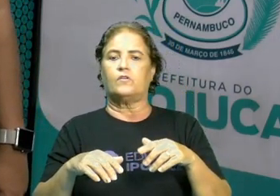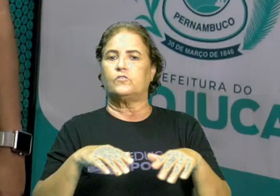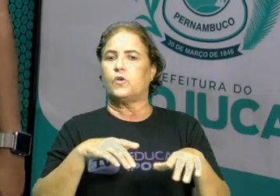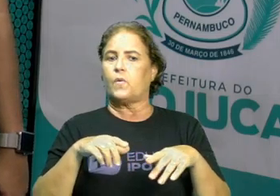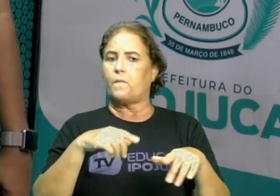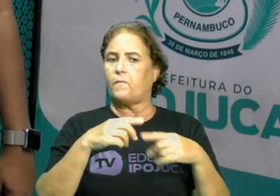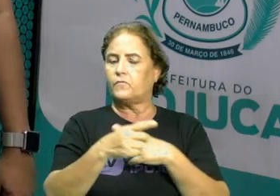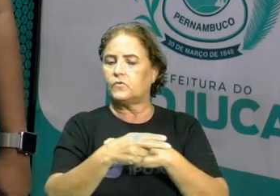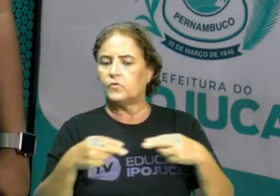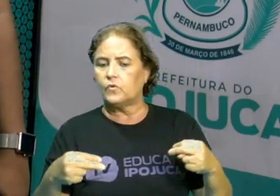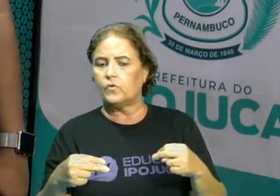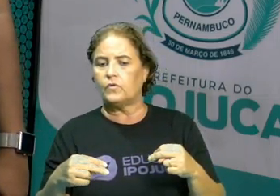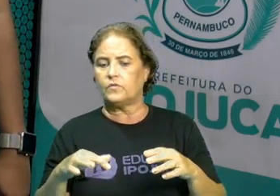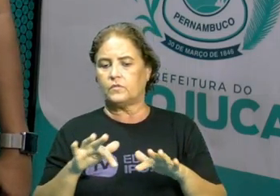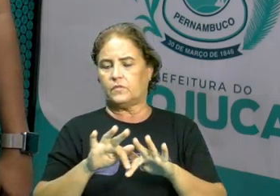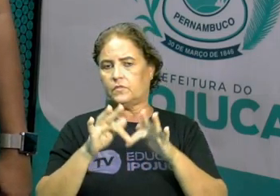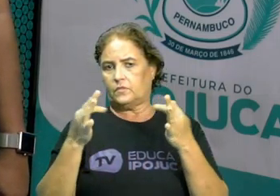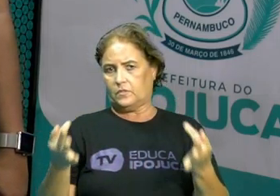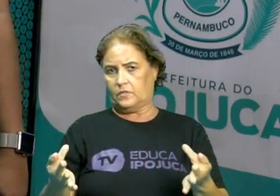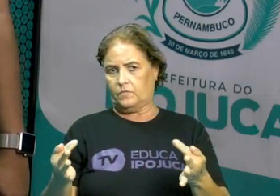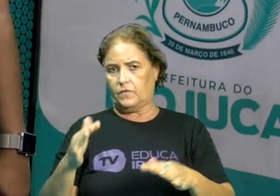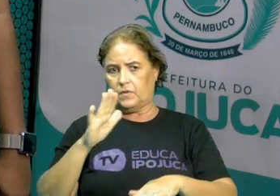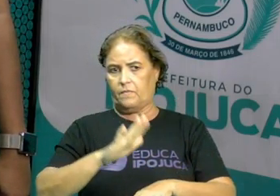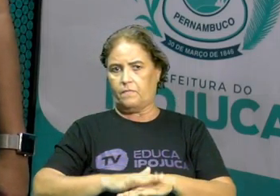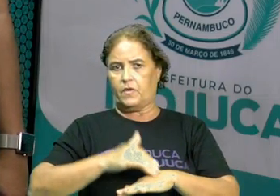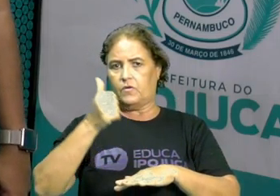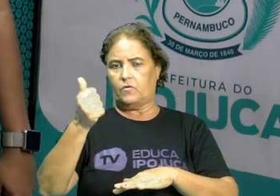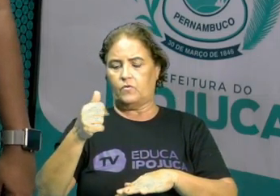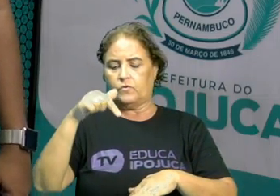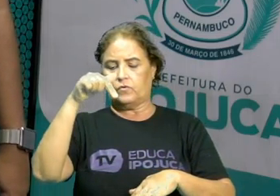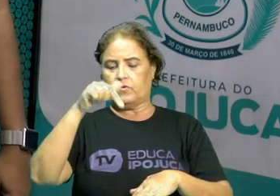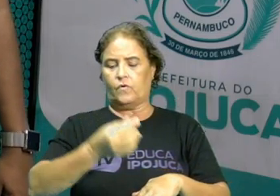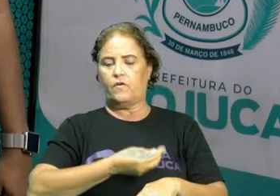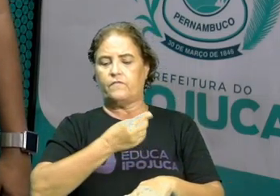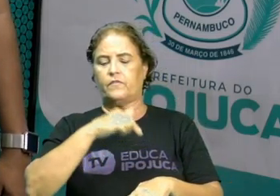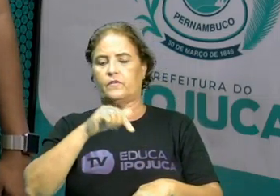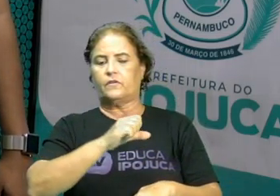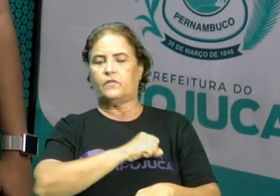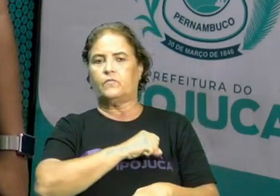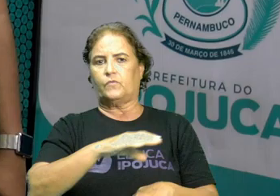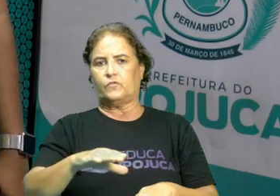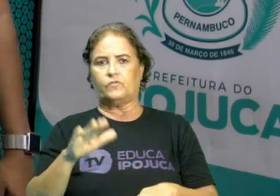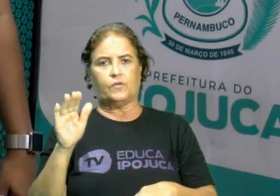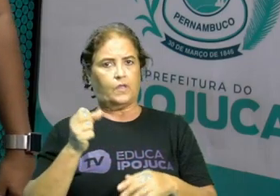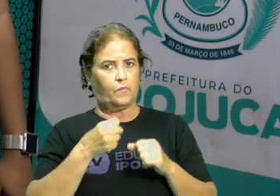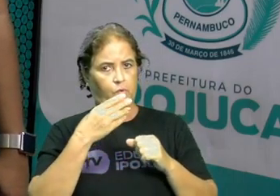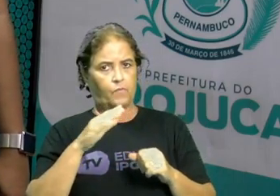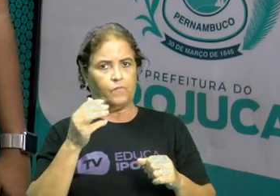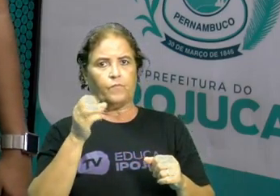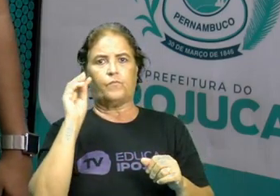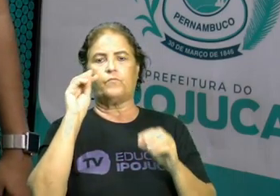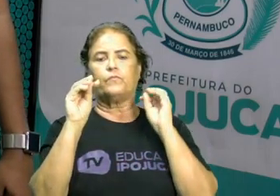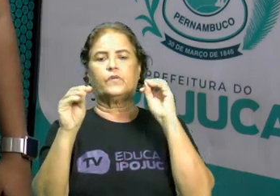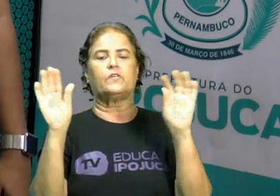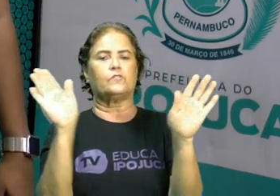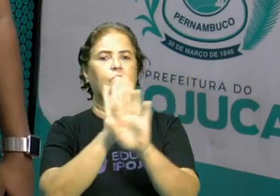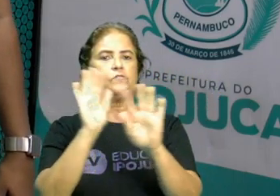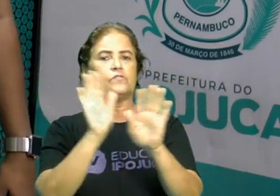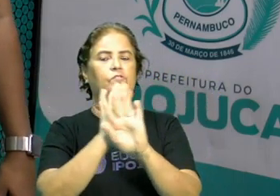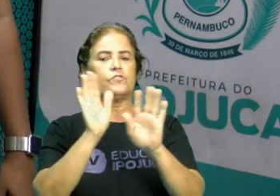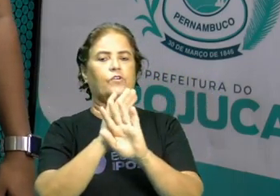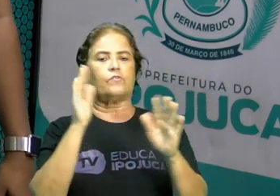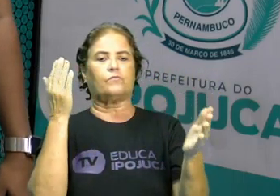de vida aqui do município de Ipojuca. Tá bom? Beijo para vocês. Até a próxima aula, gente.